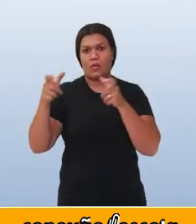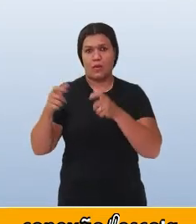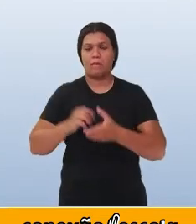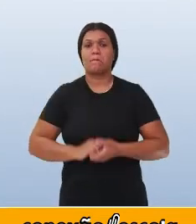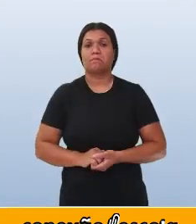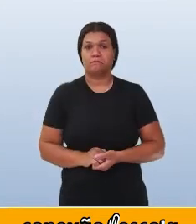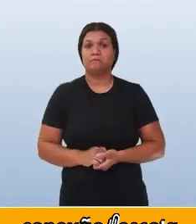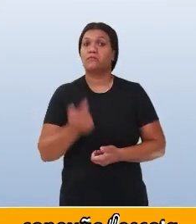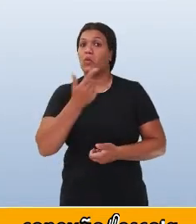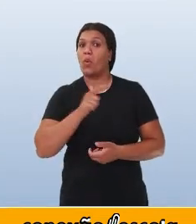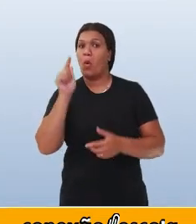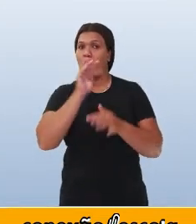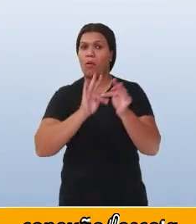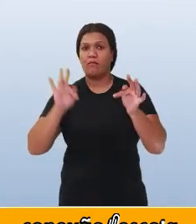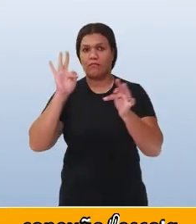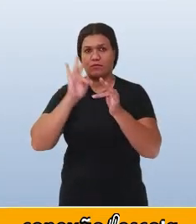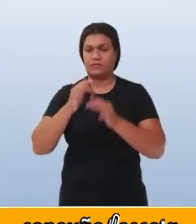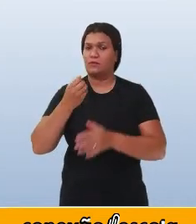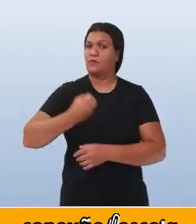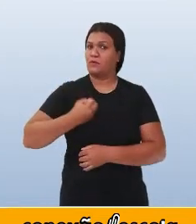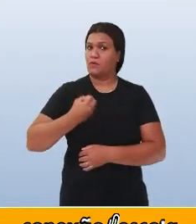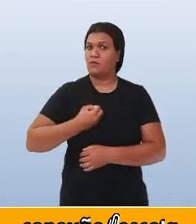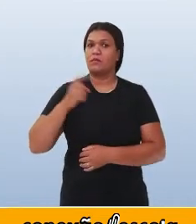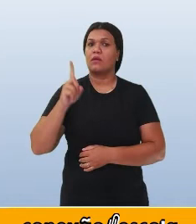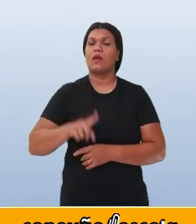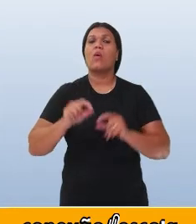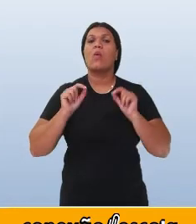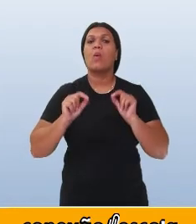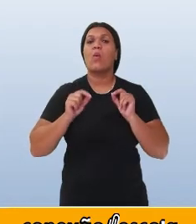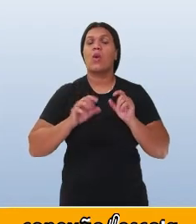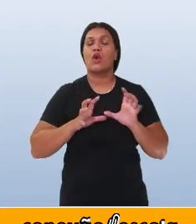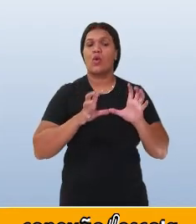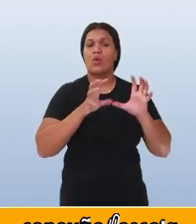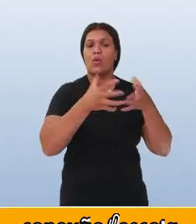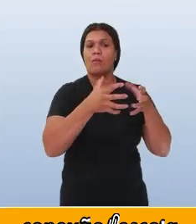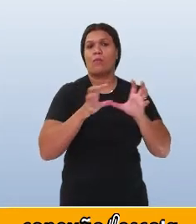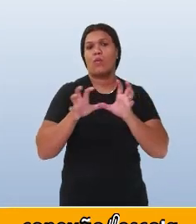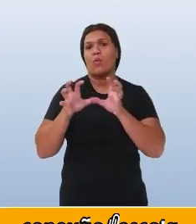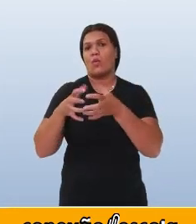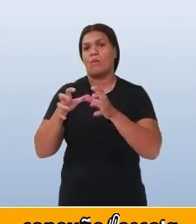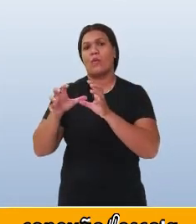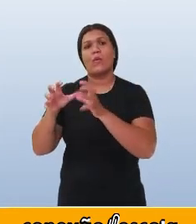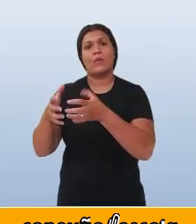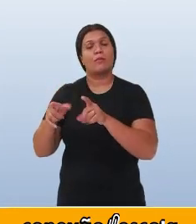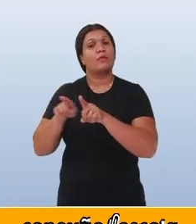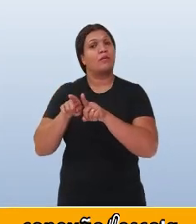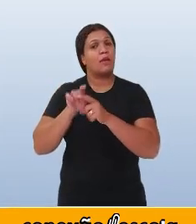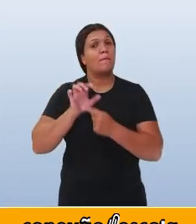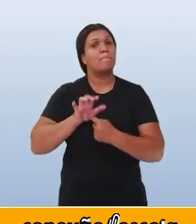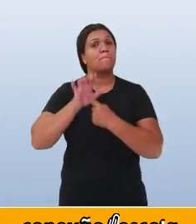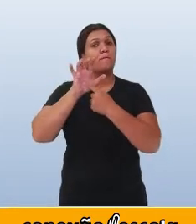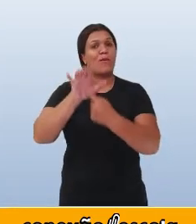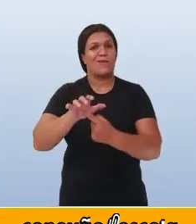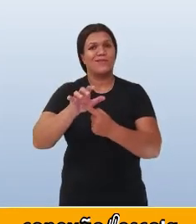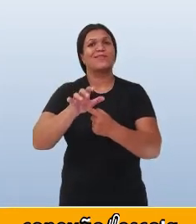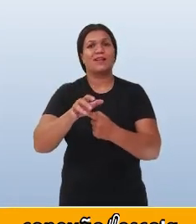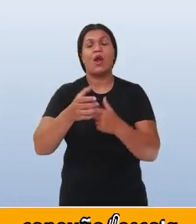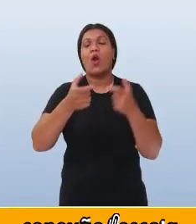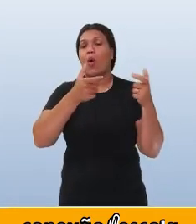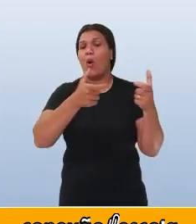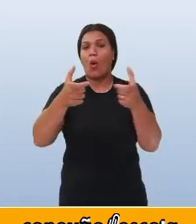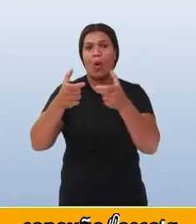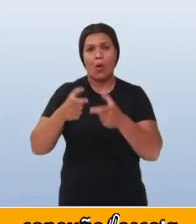Outra função dos números é a de se classificar e indicar a posição de um objeto